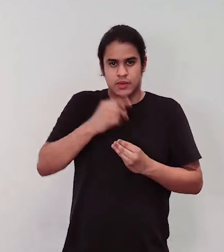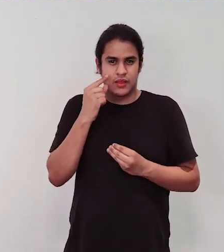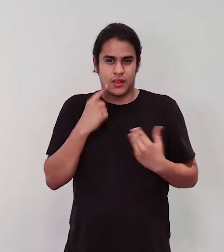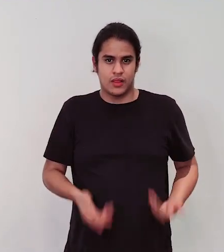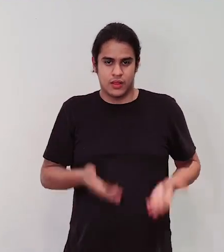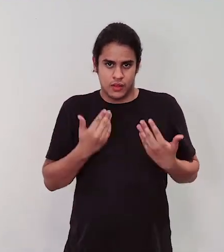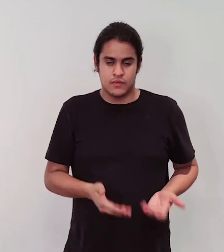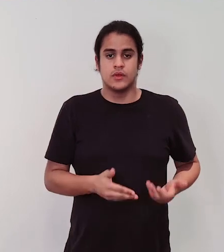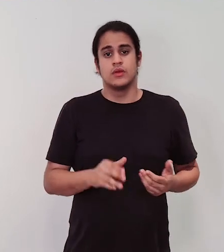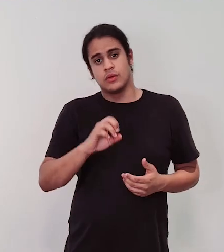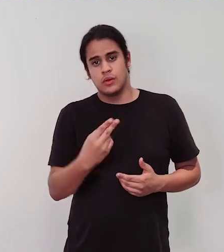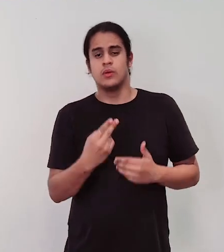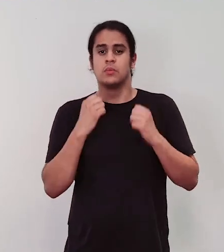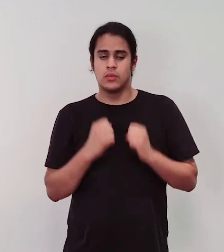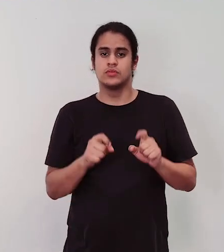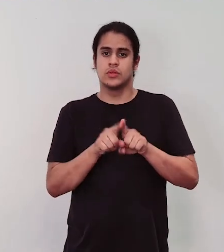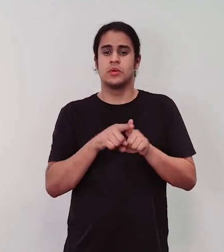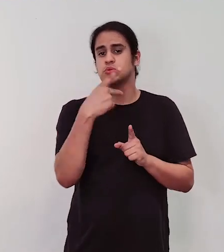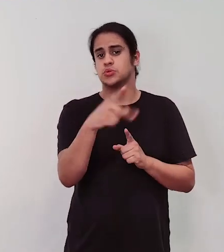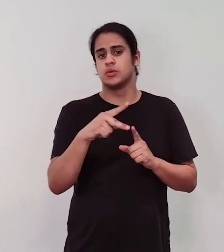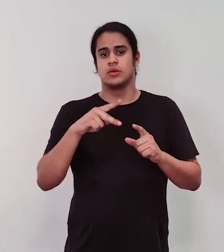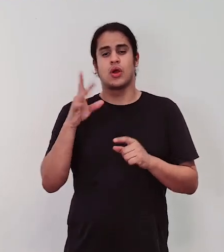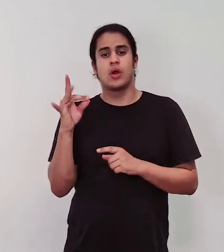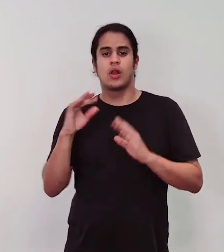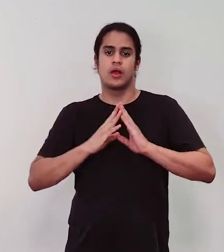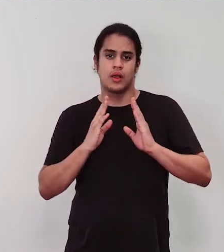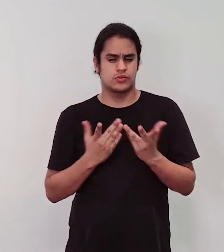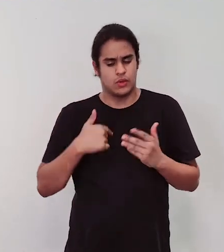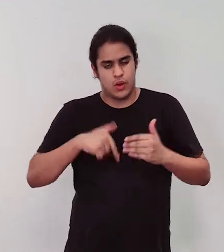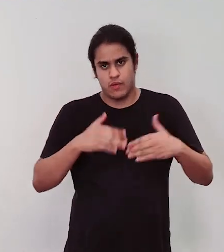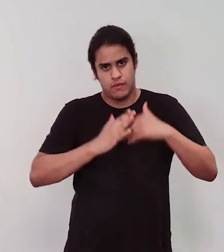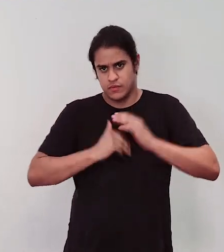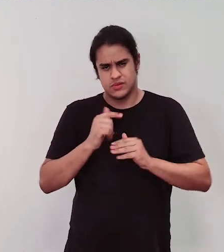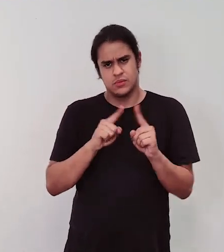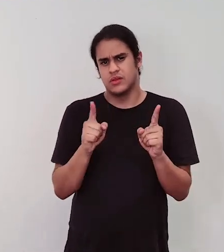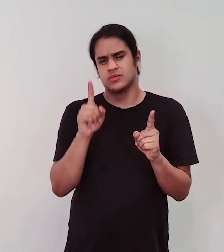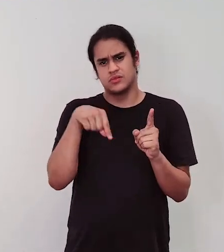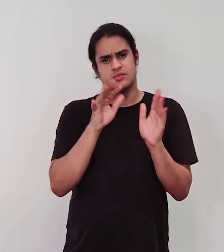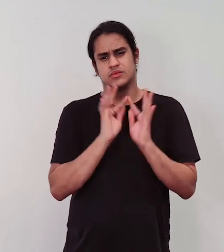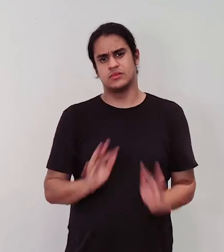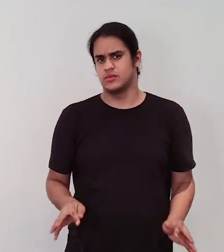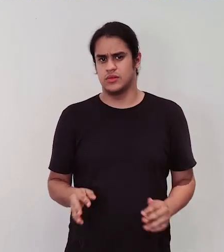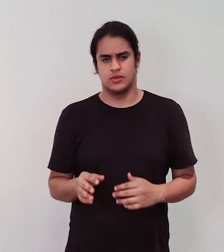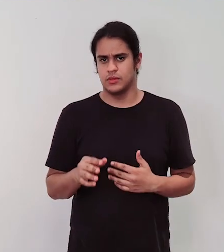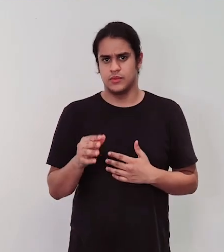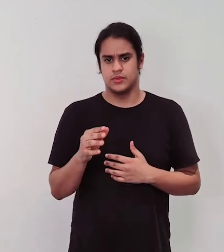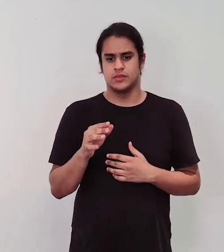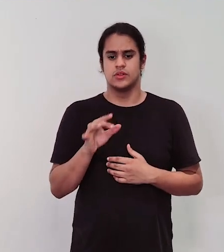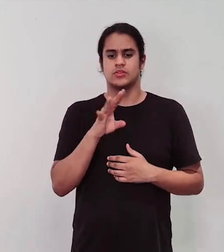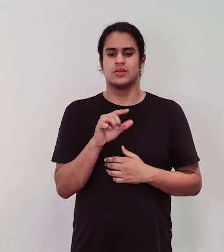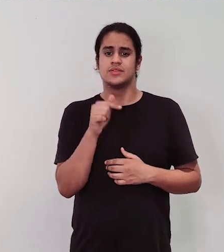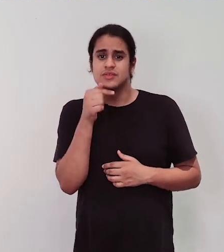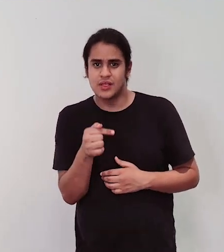também pode fazer a sua própria cola em casa eu não vou fazer aqui agora mas é muito simples a receita são 7